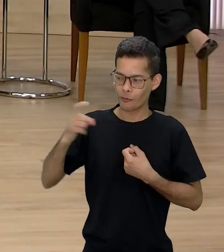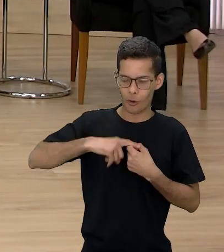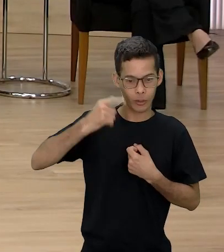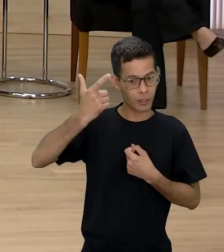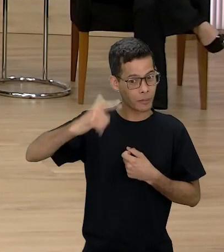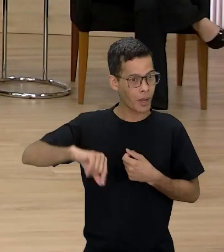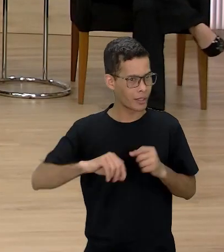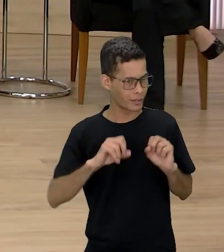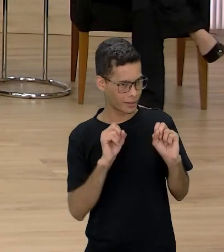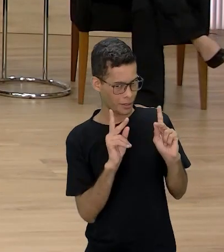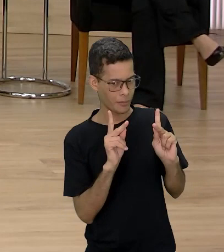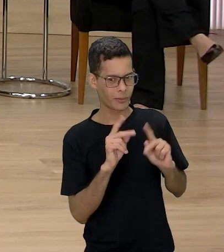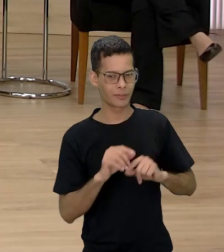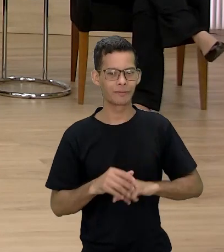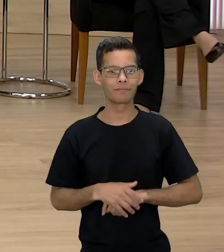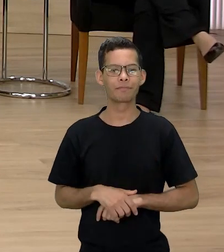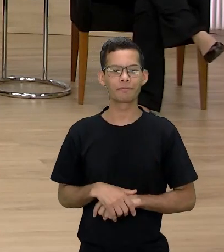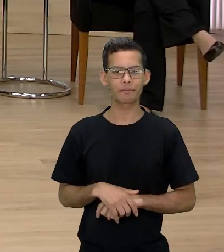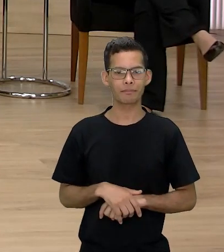Janaína